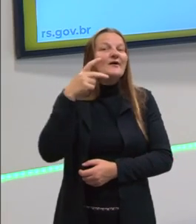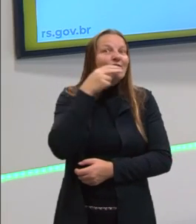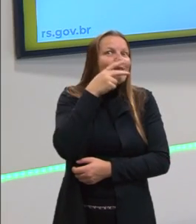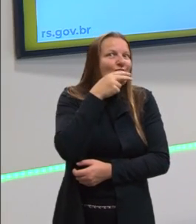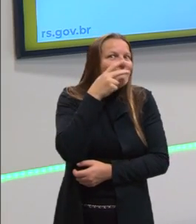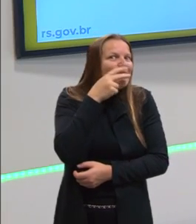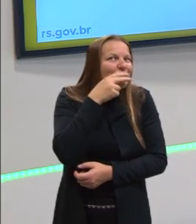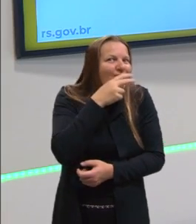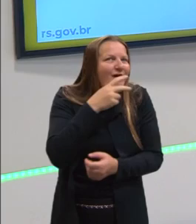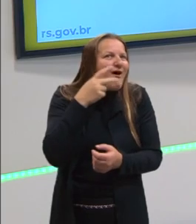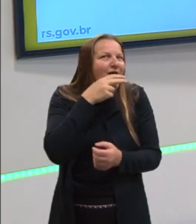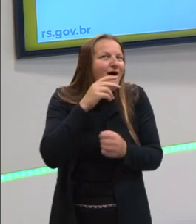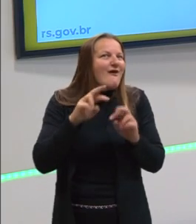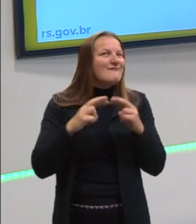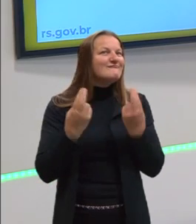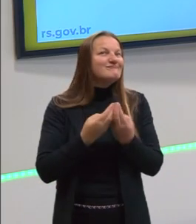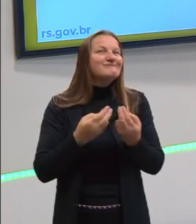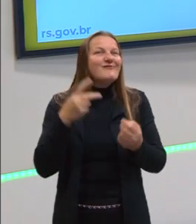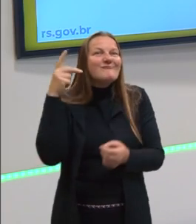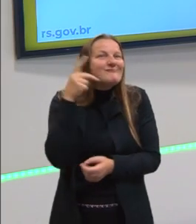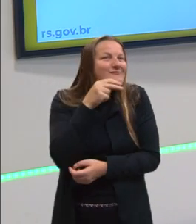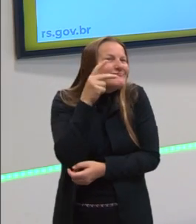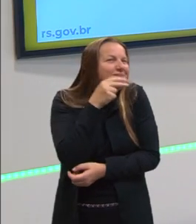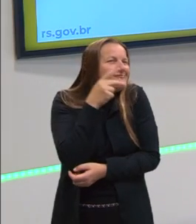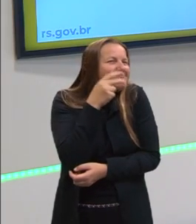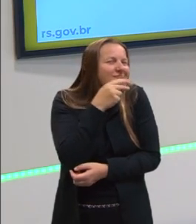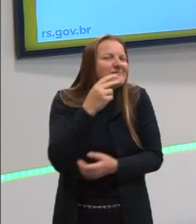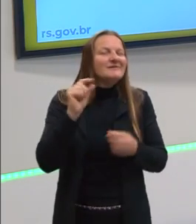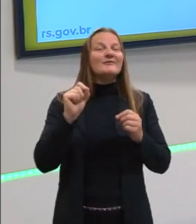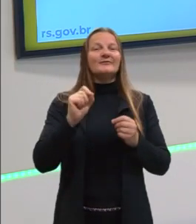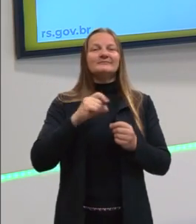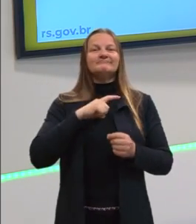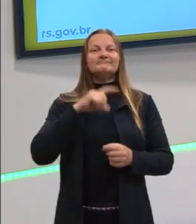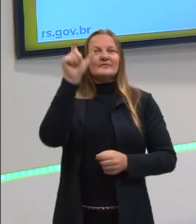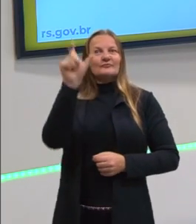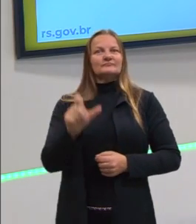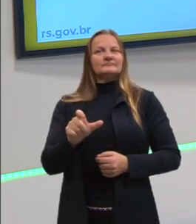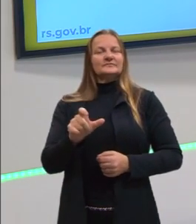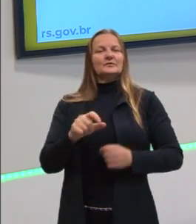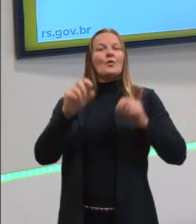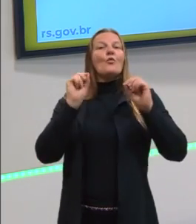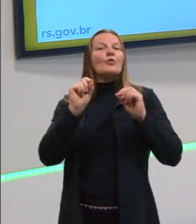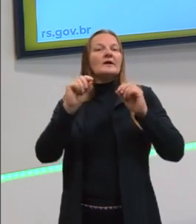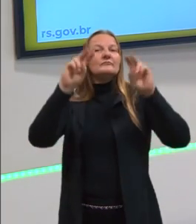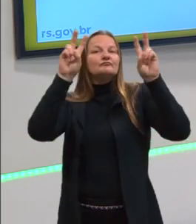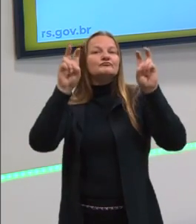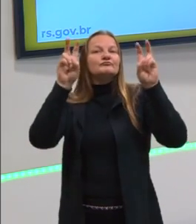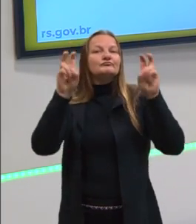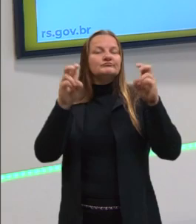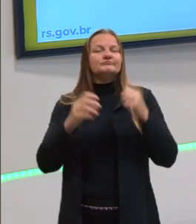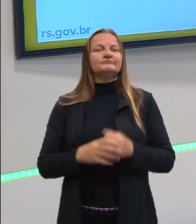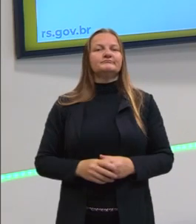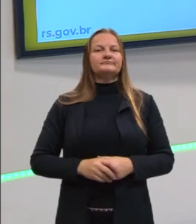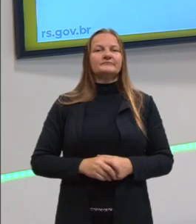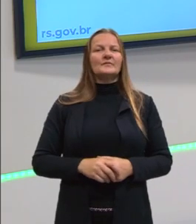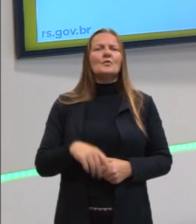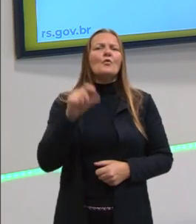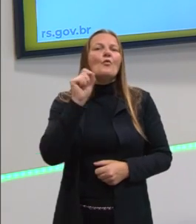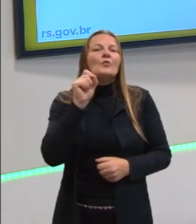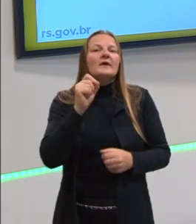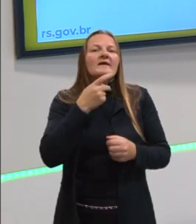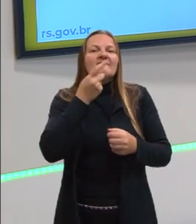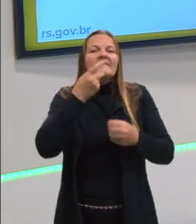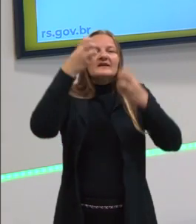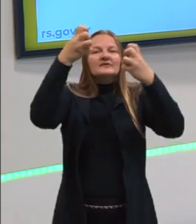A gente está reunido ali fazendo uma fofoca. O sujeito seria o assunto da nossa fofoca. É sobre o quê